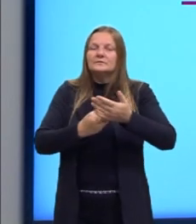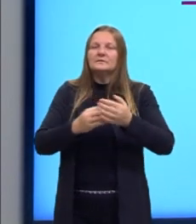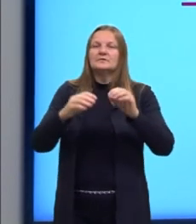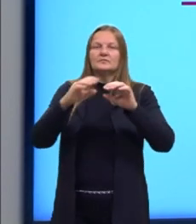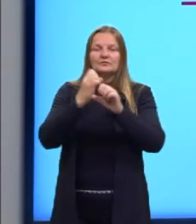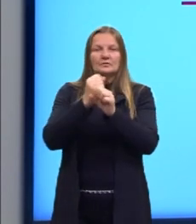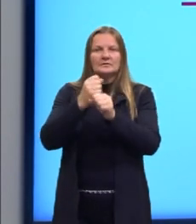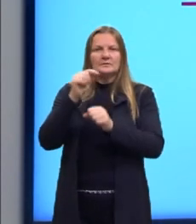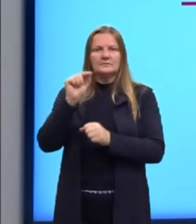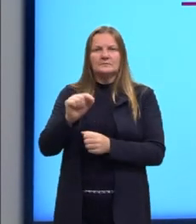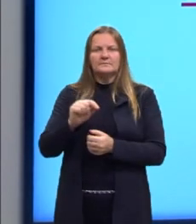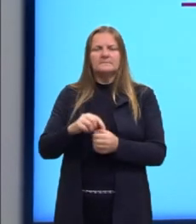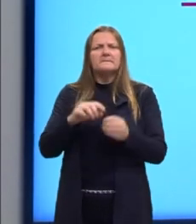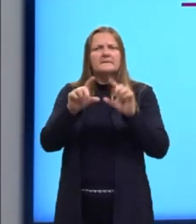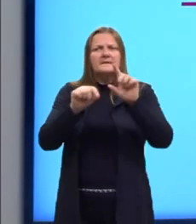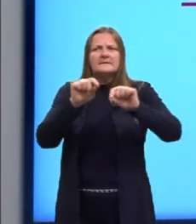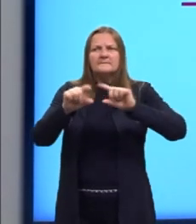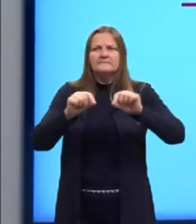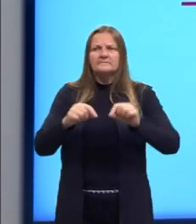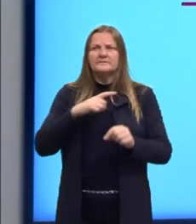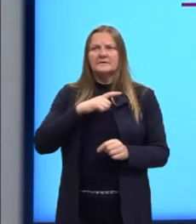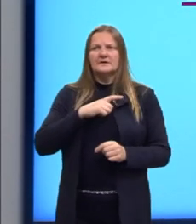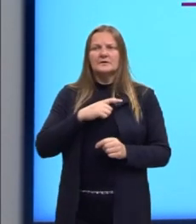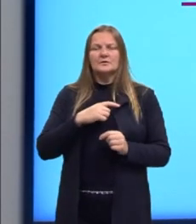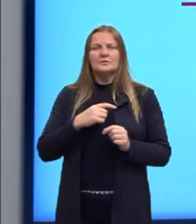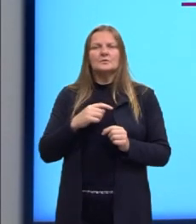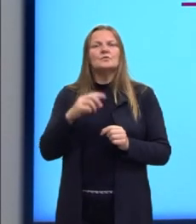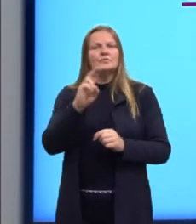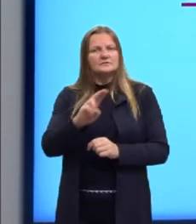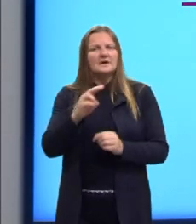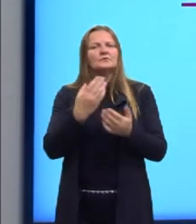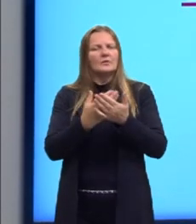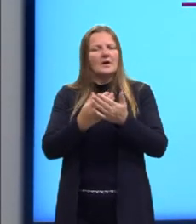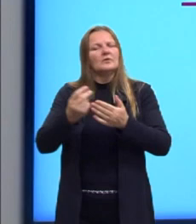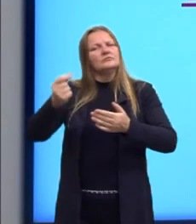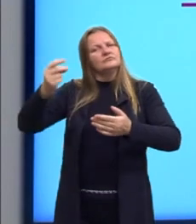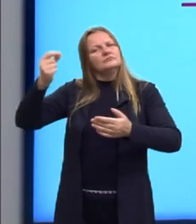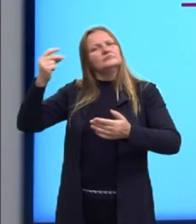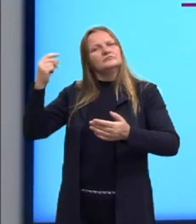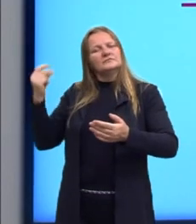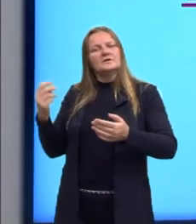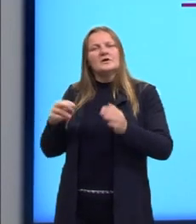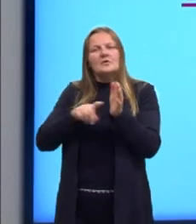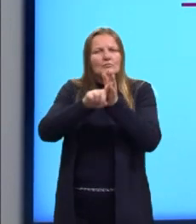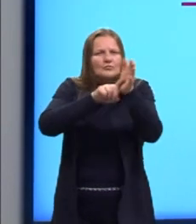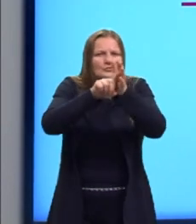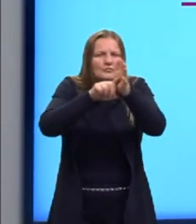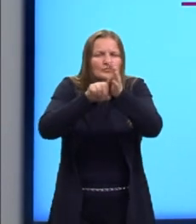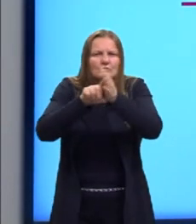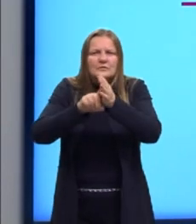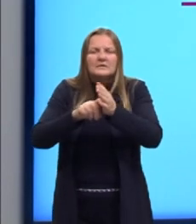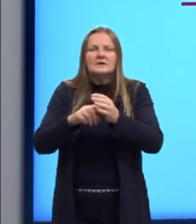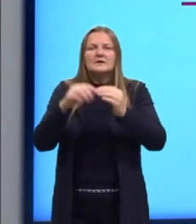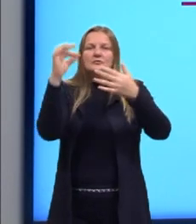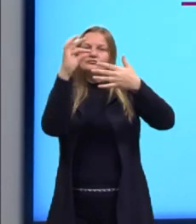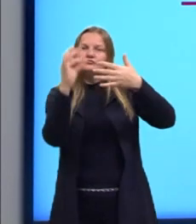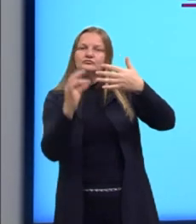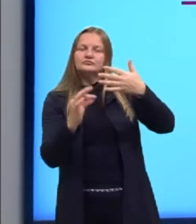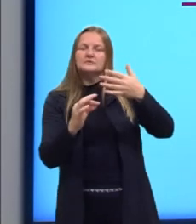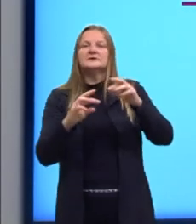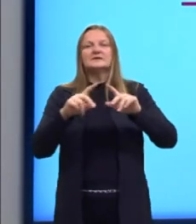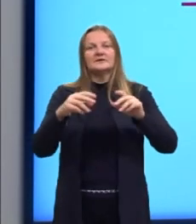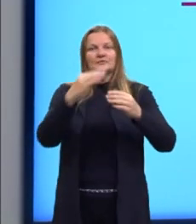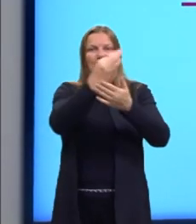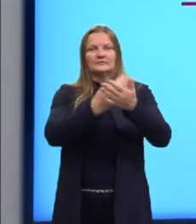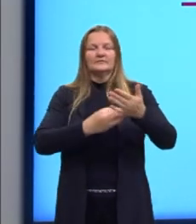redação Nota 1000 que eu escolhi é um texto que já foi usado em aulas anteriores porque eu gosto de analisar vários aspectos dentro de um